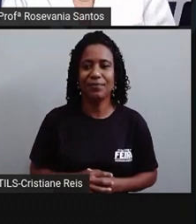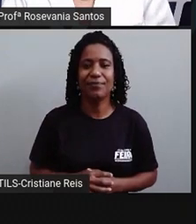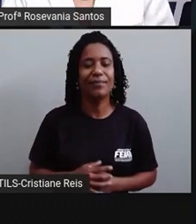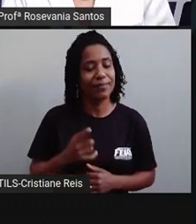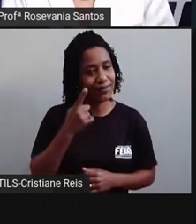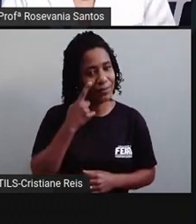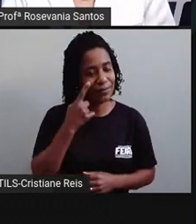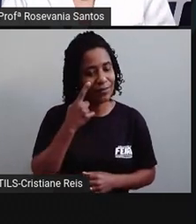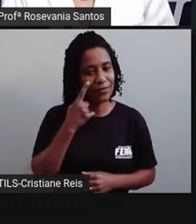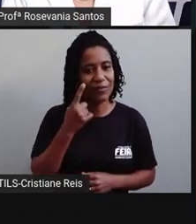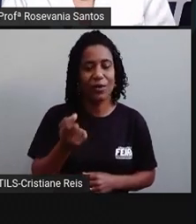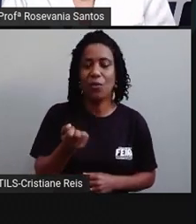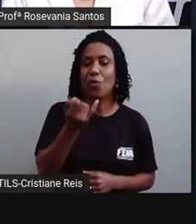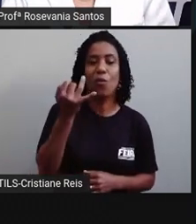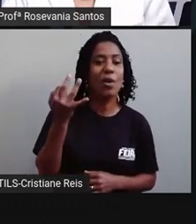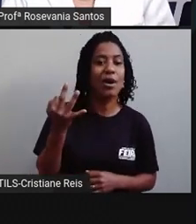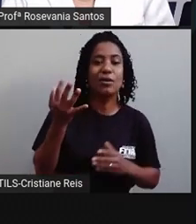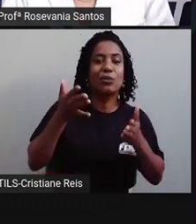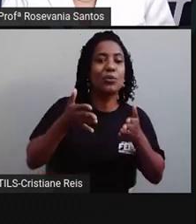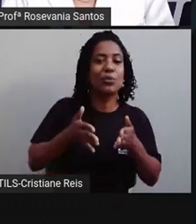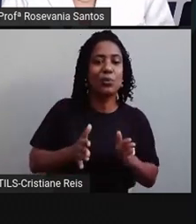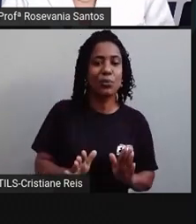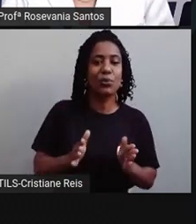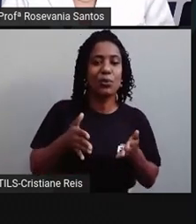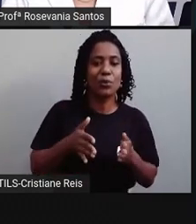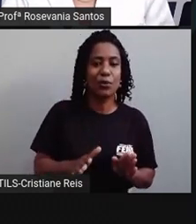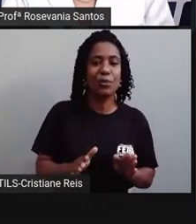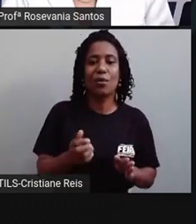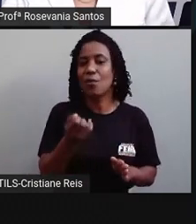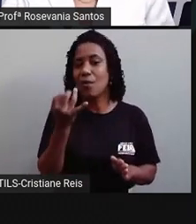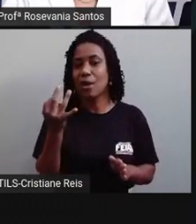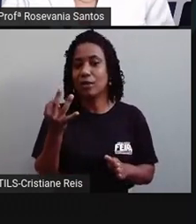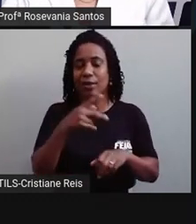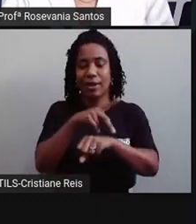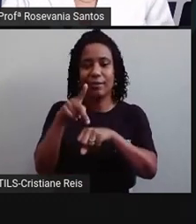do país que você tem, né, essa informação aí.